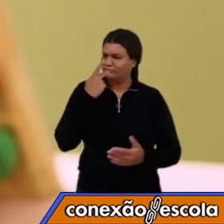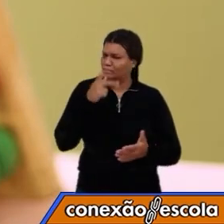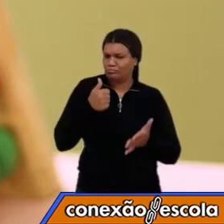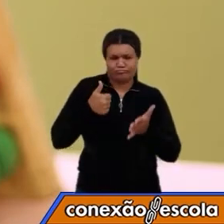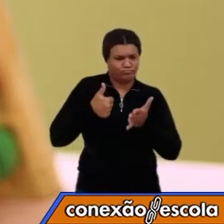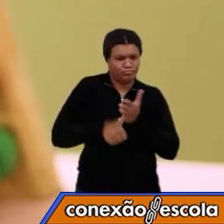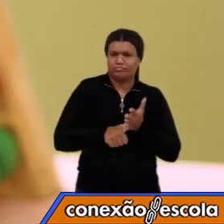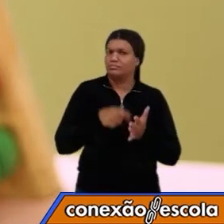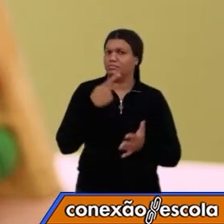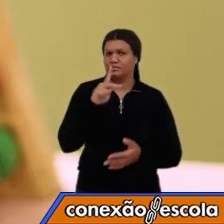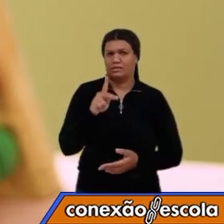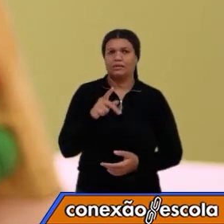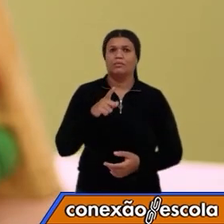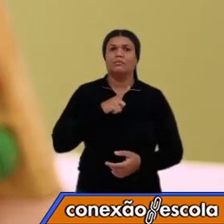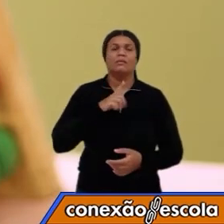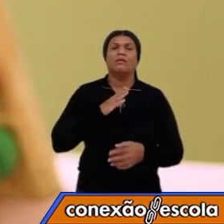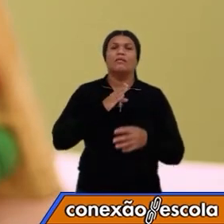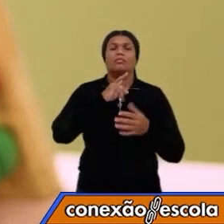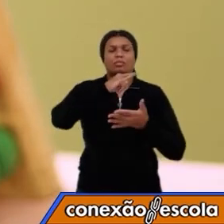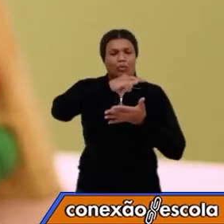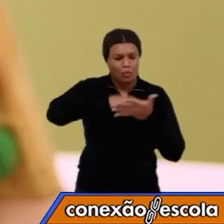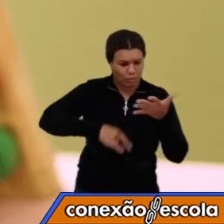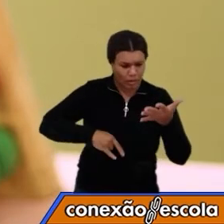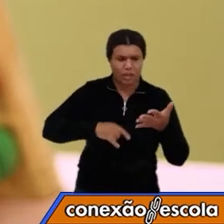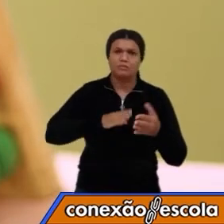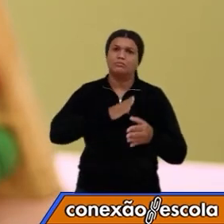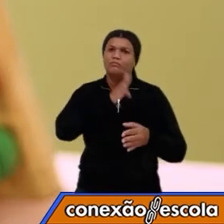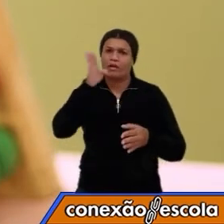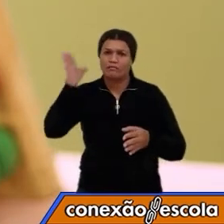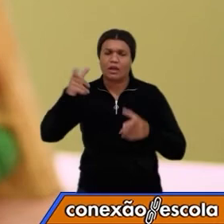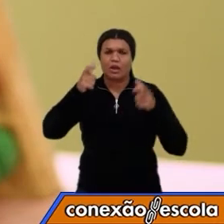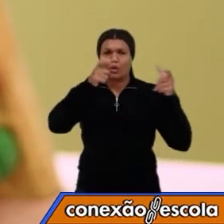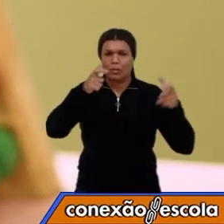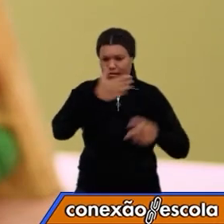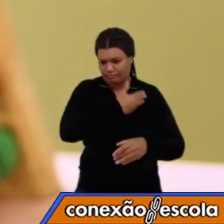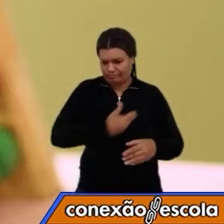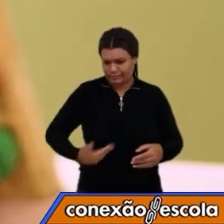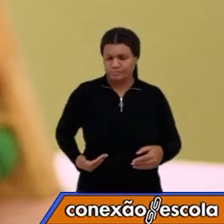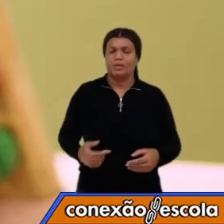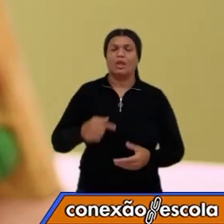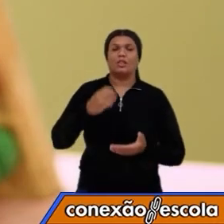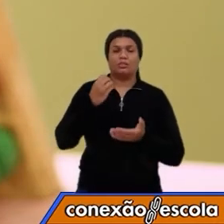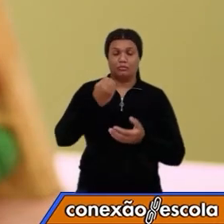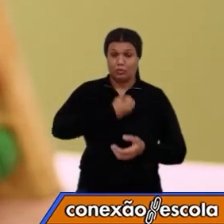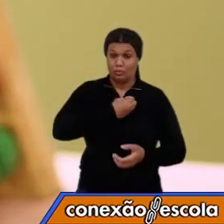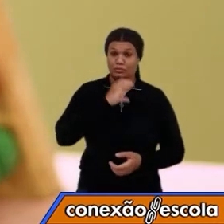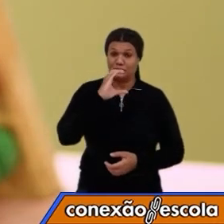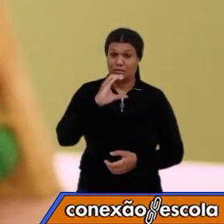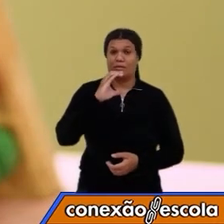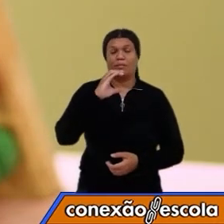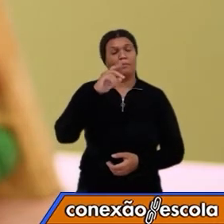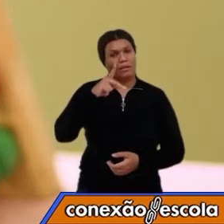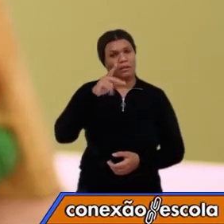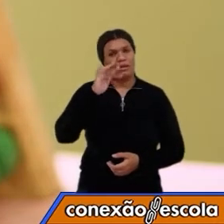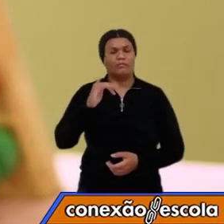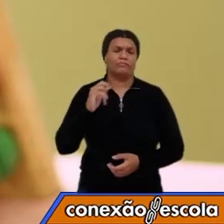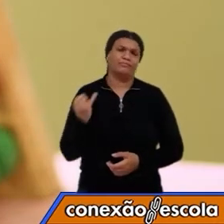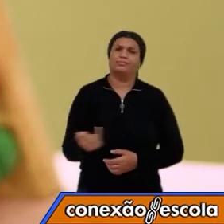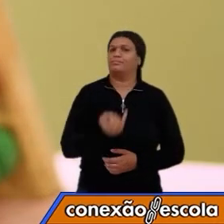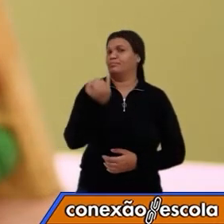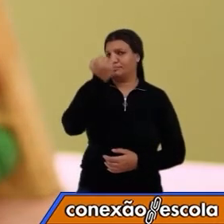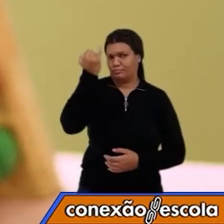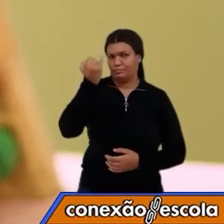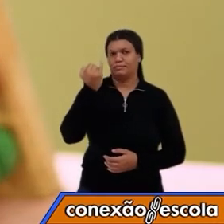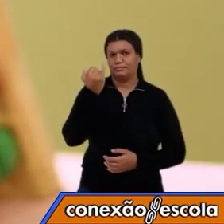órgãos públicos. Então, esse número é muito importante para a nossa identificação. Abaixo